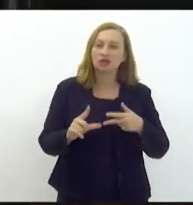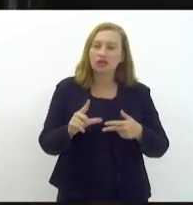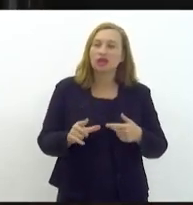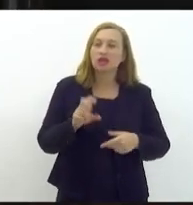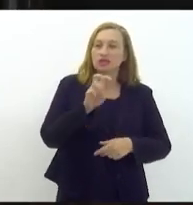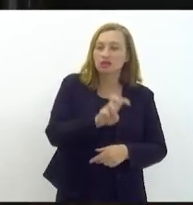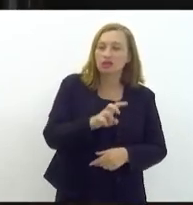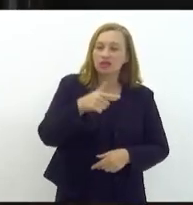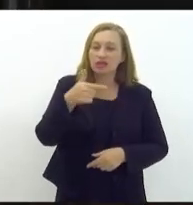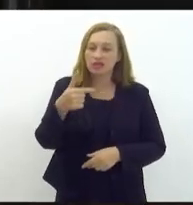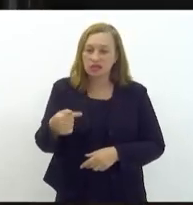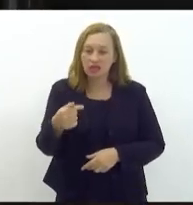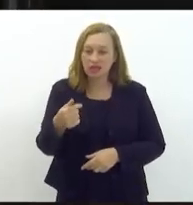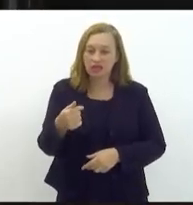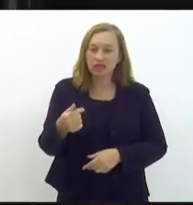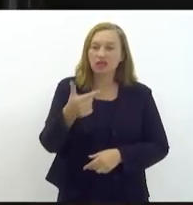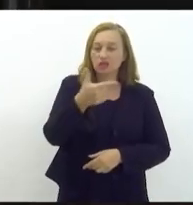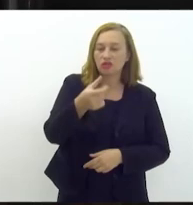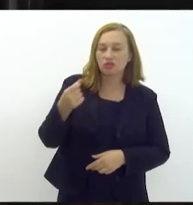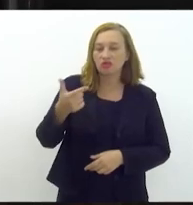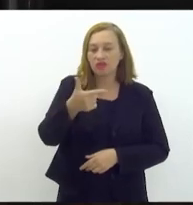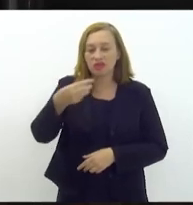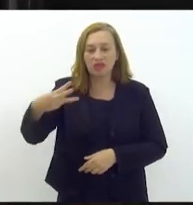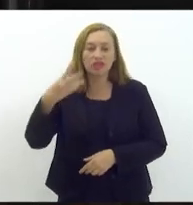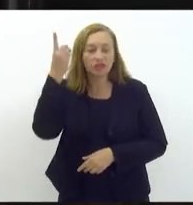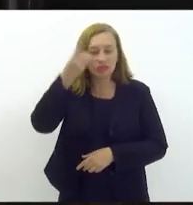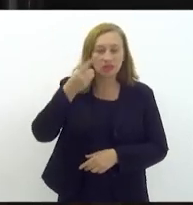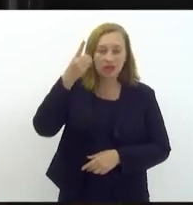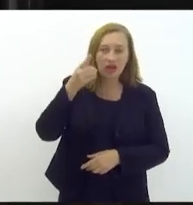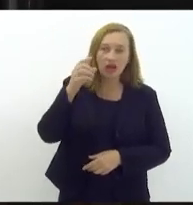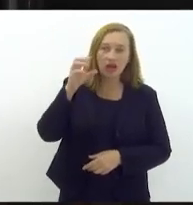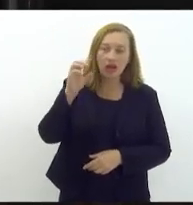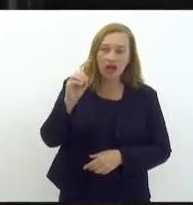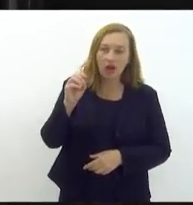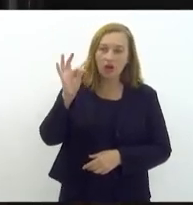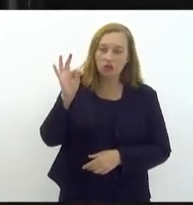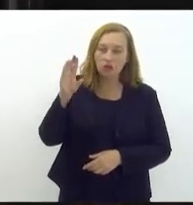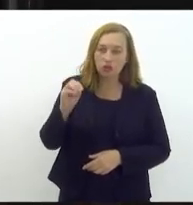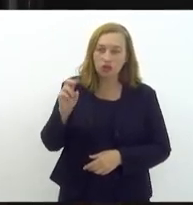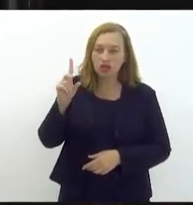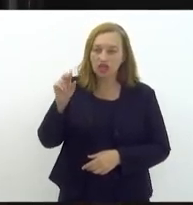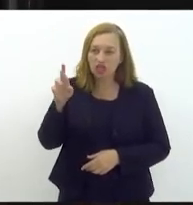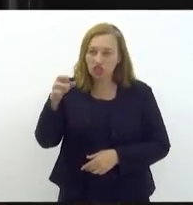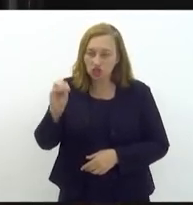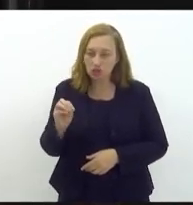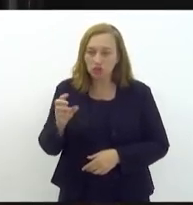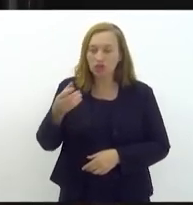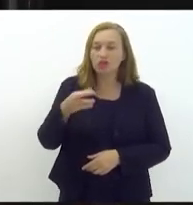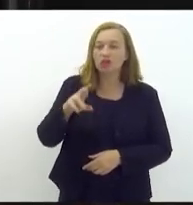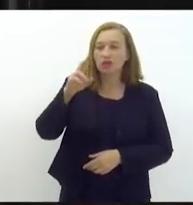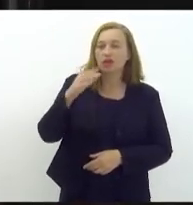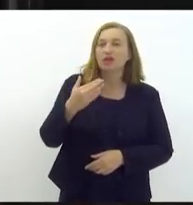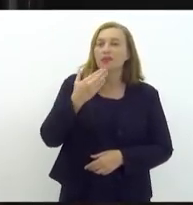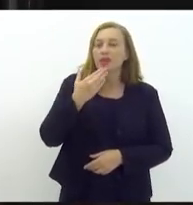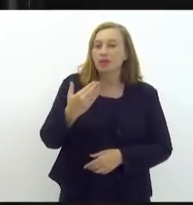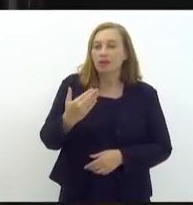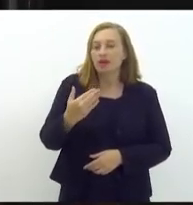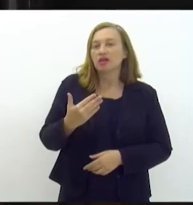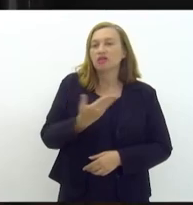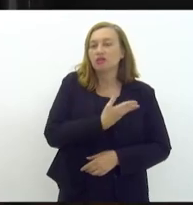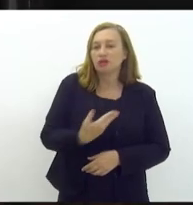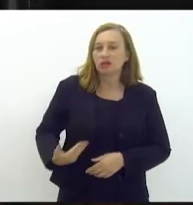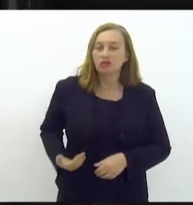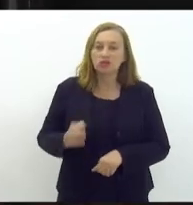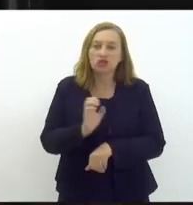57, de 2023, de autoridade do deputado Elton Cristo, que solicita ao excelentíssimo senhor governador do estado do Rio de Janeiro,